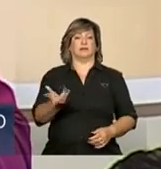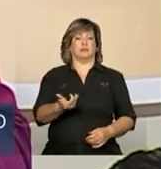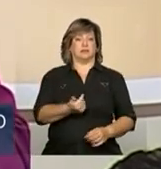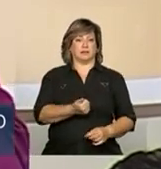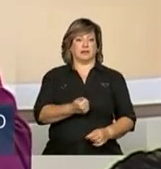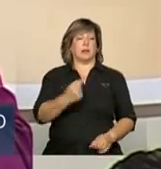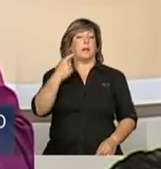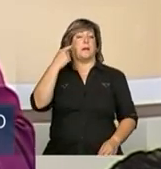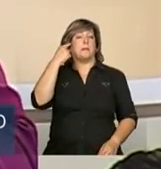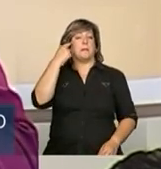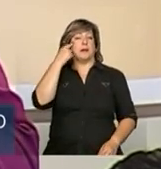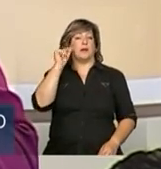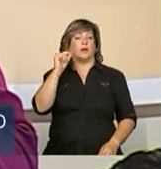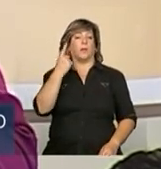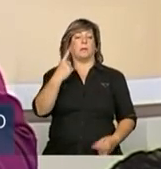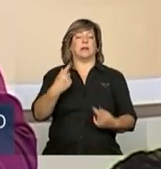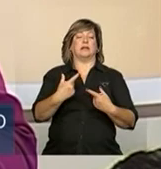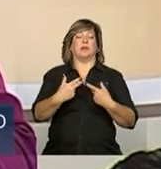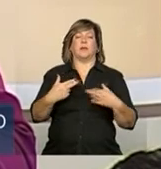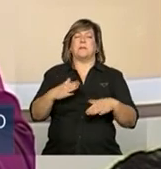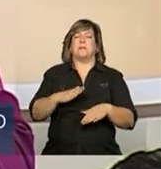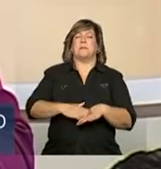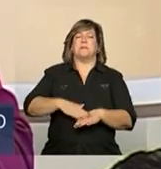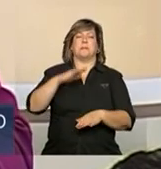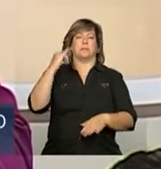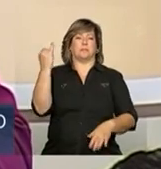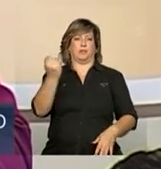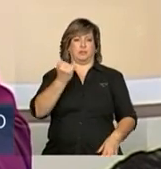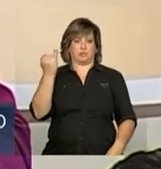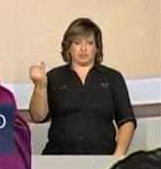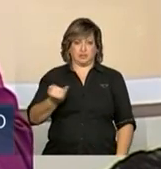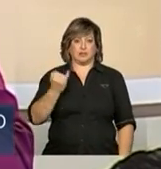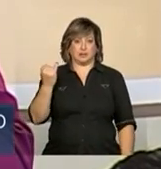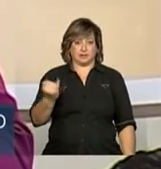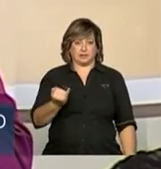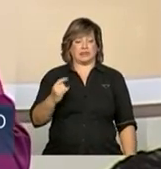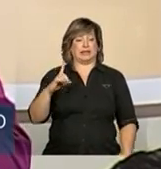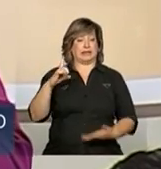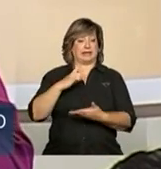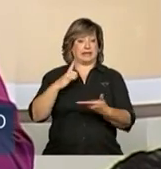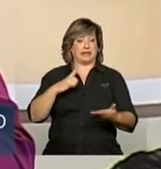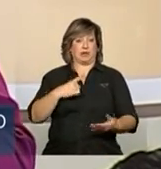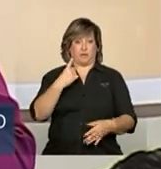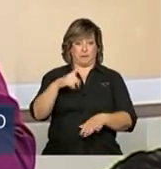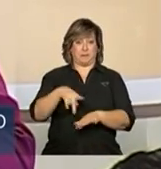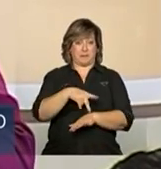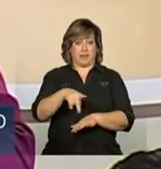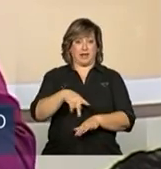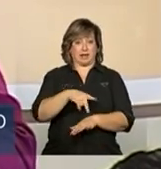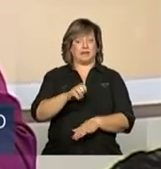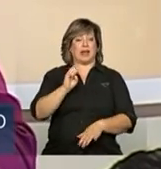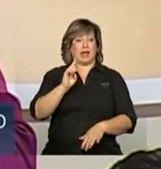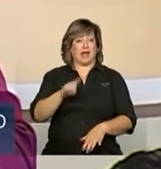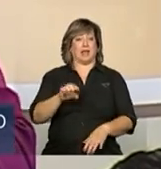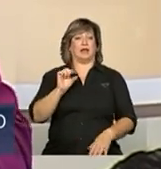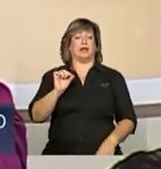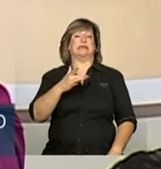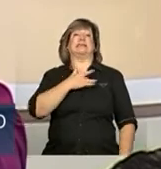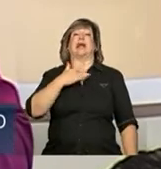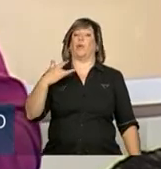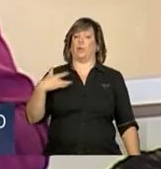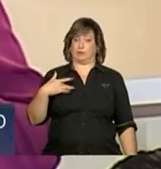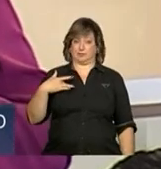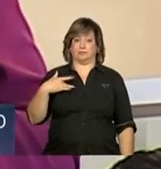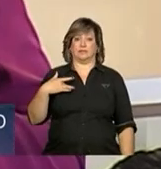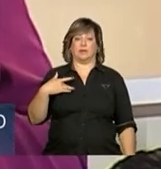que uma das coisas mais preciadas que tem um país é a saúde, porque